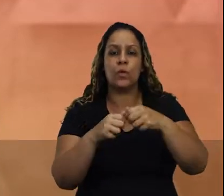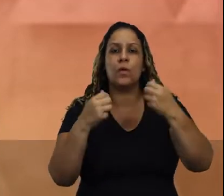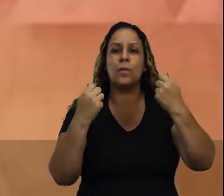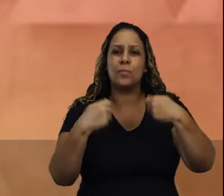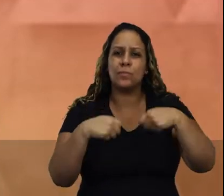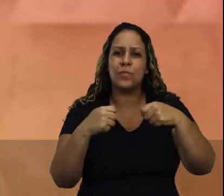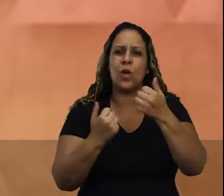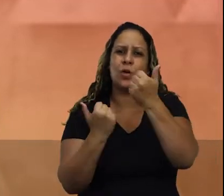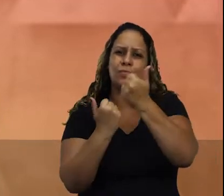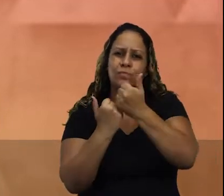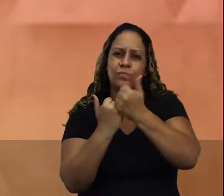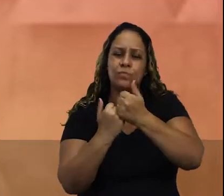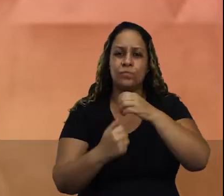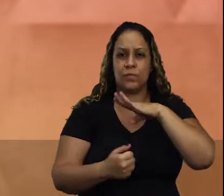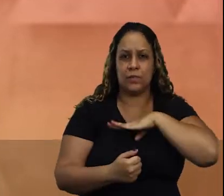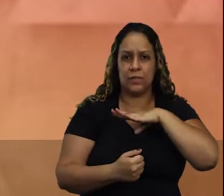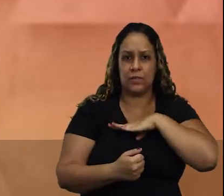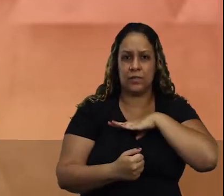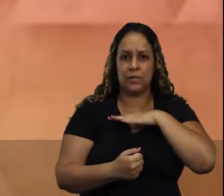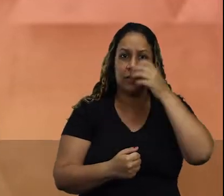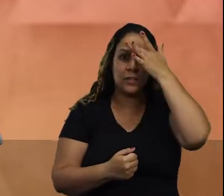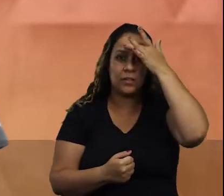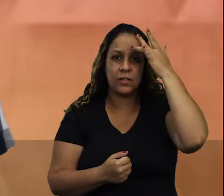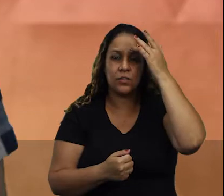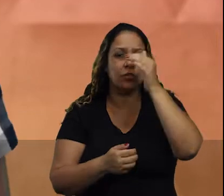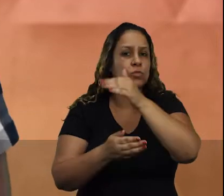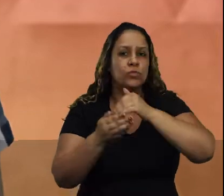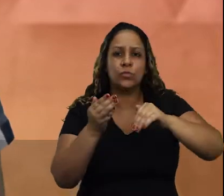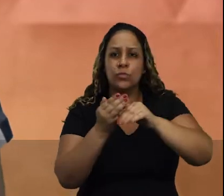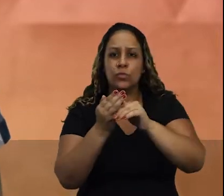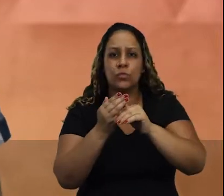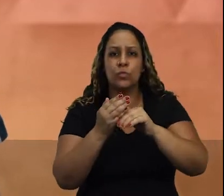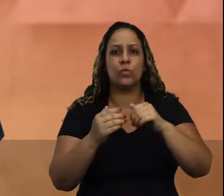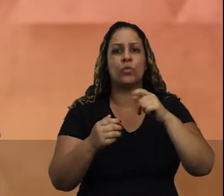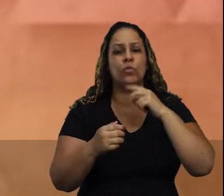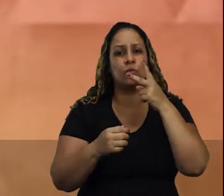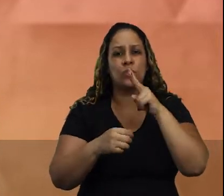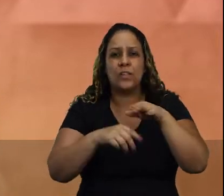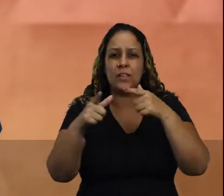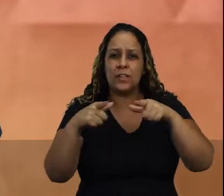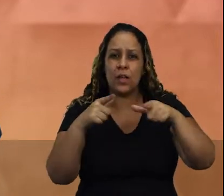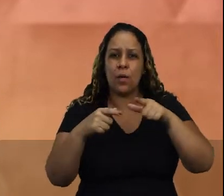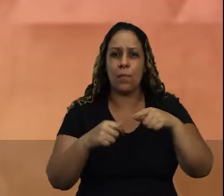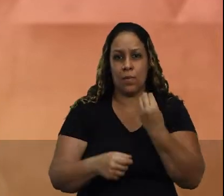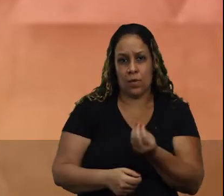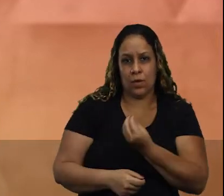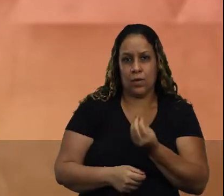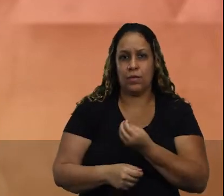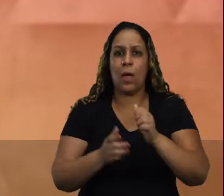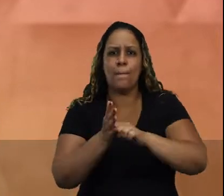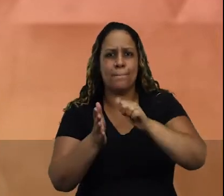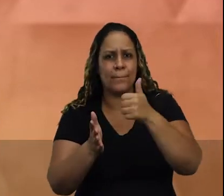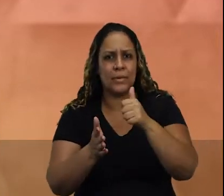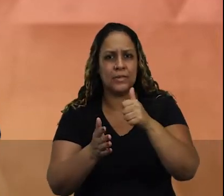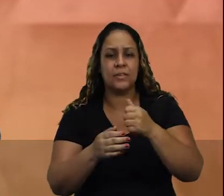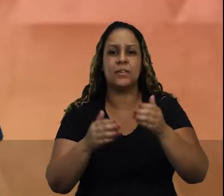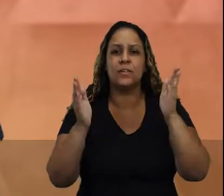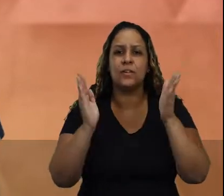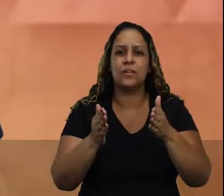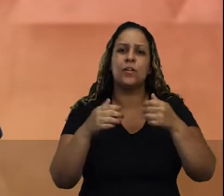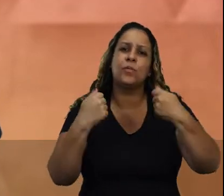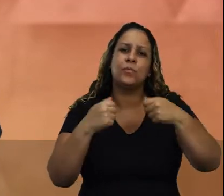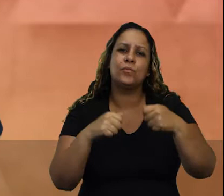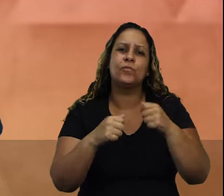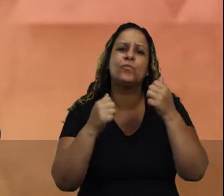precisei do apoio da nossa cidade. E de todos que colocam a vida em primeiro lugar. Agora, preciso